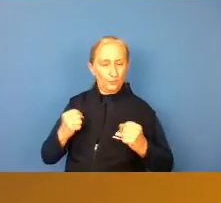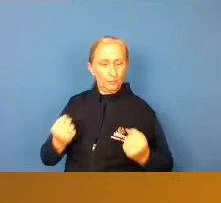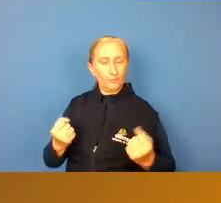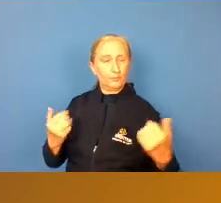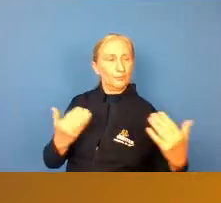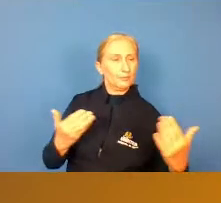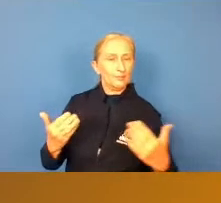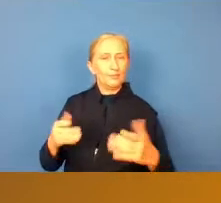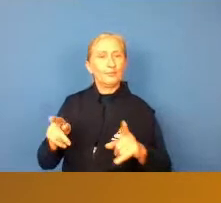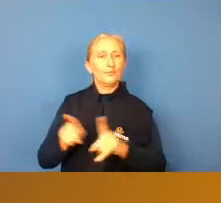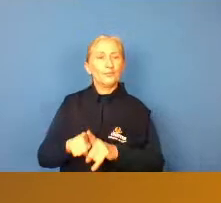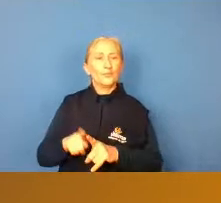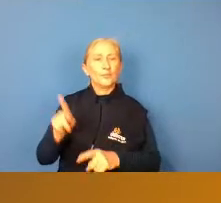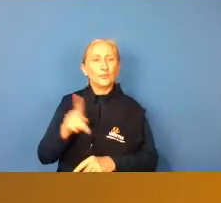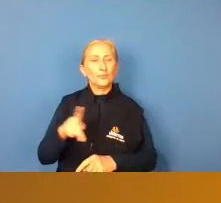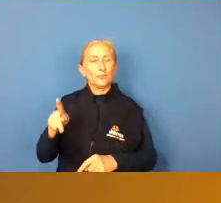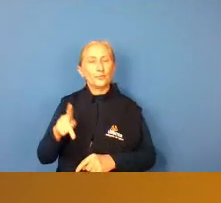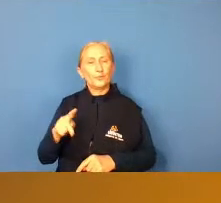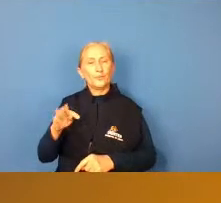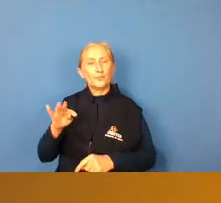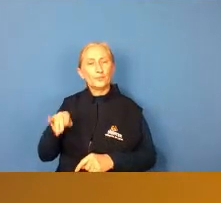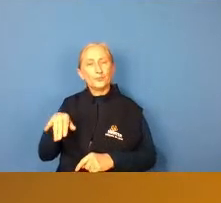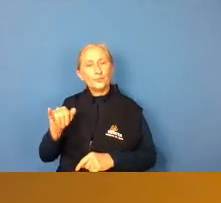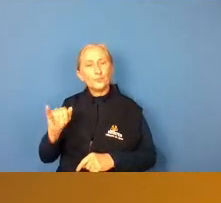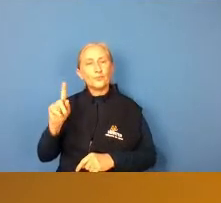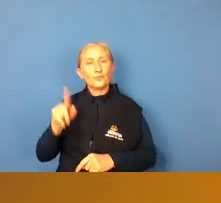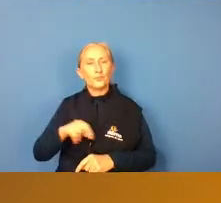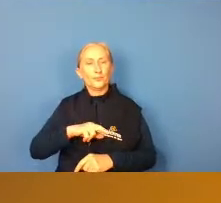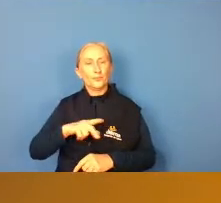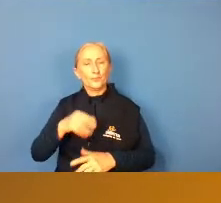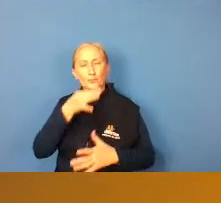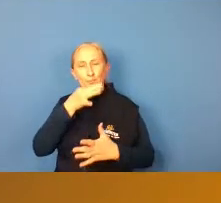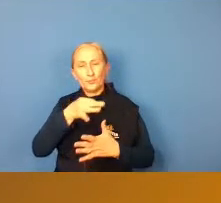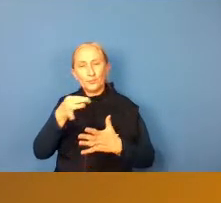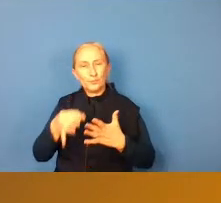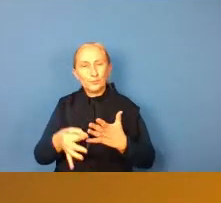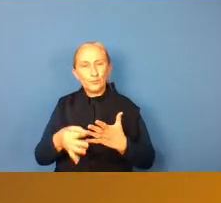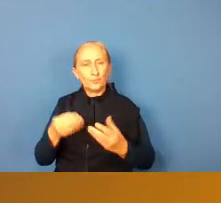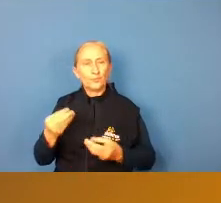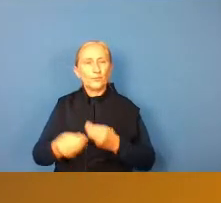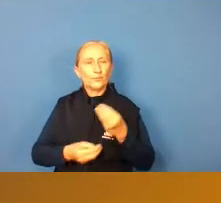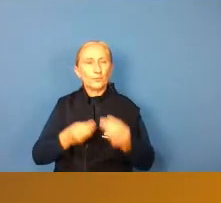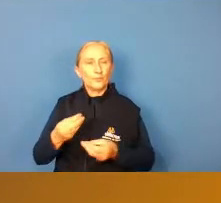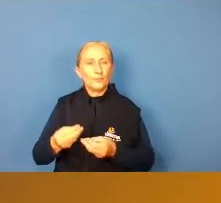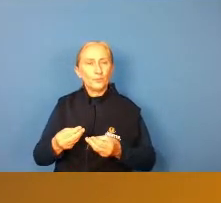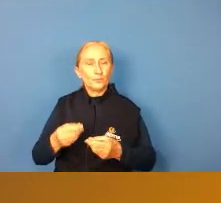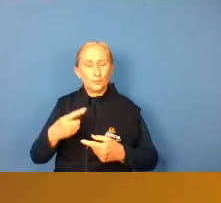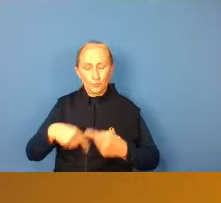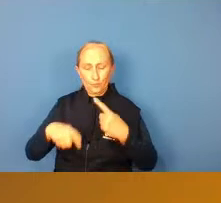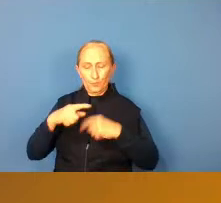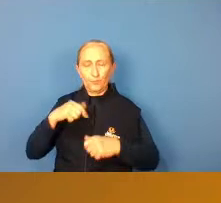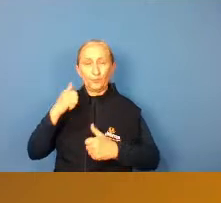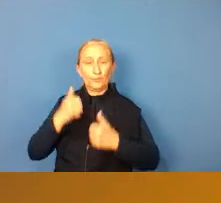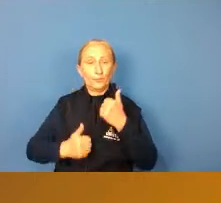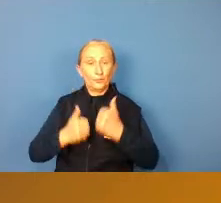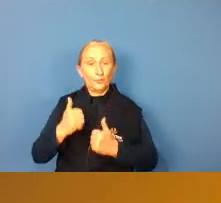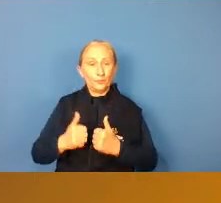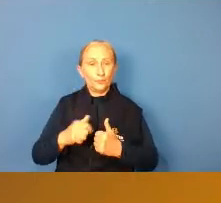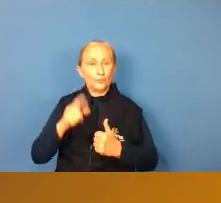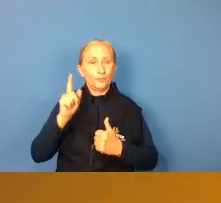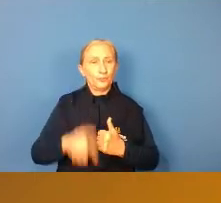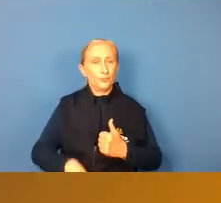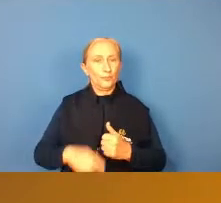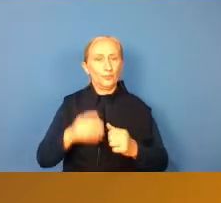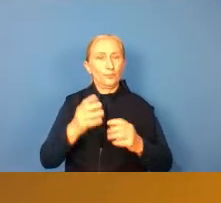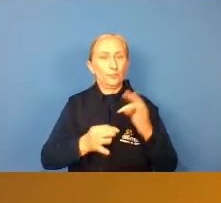e aqui como a professora Tati comentou nós temos vários comentários com relação a essa evolução do futebol os aspectos